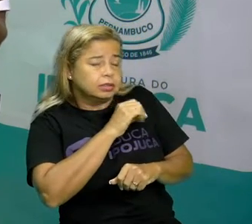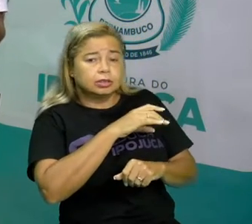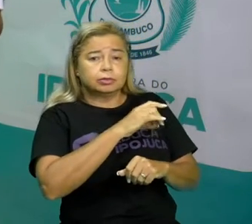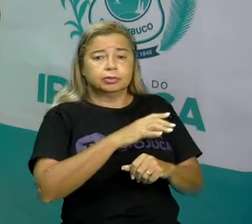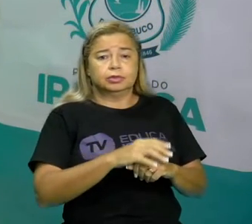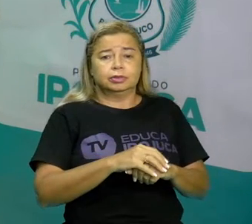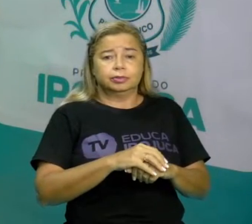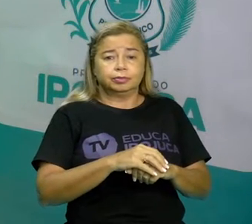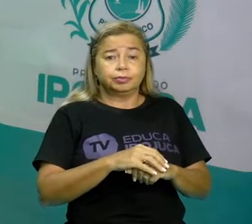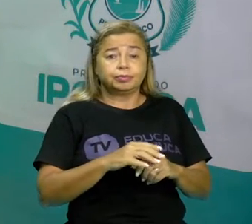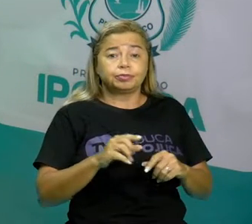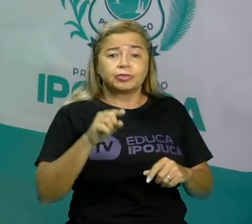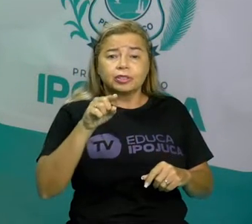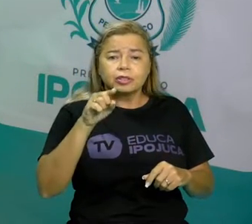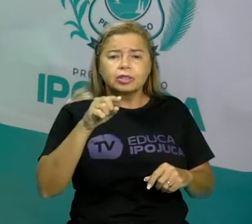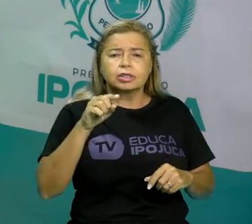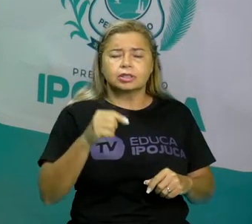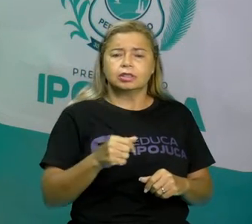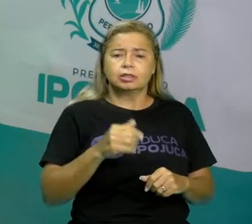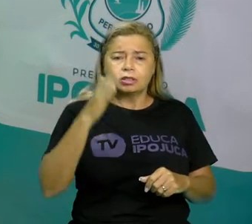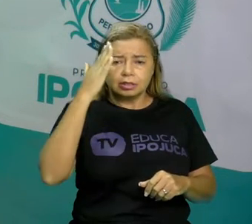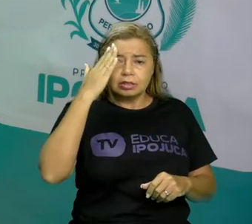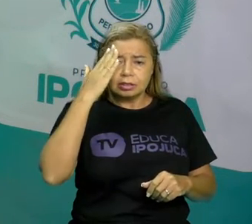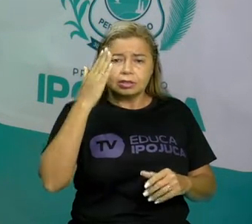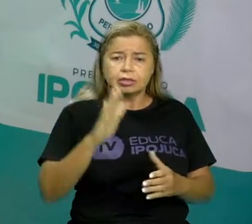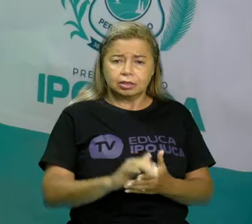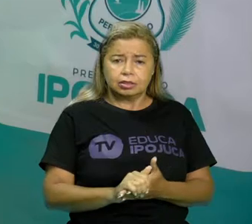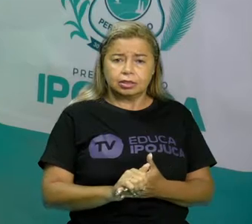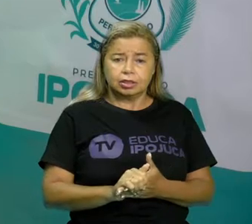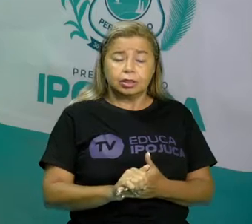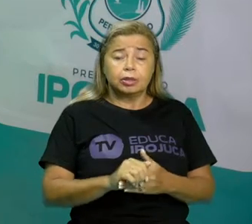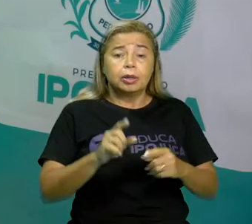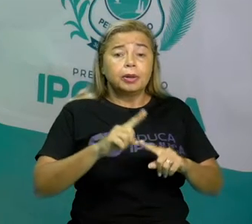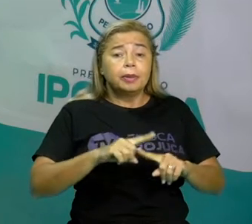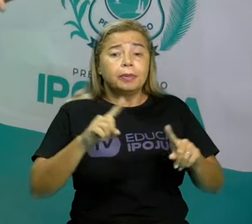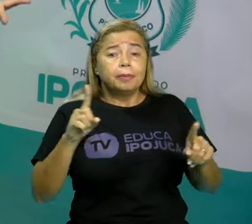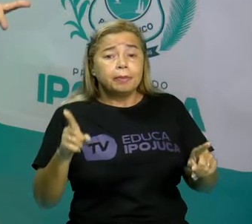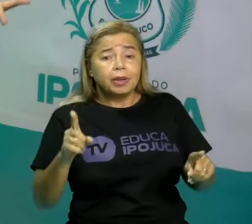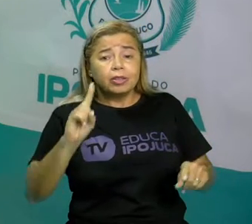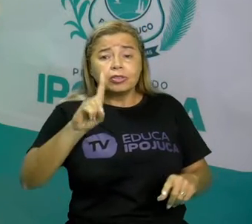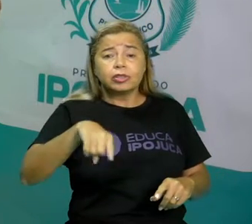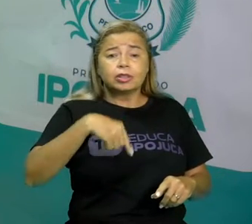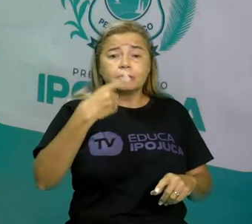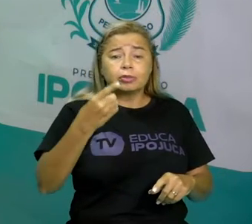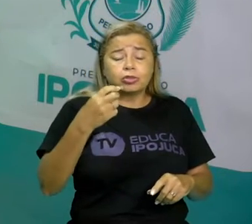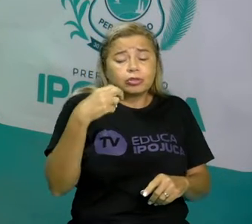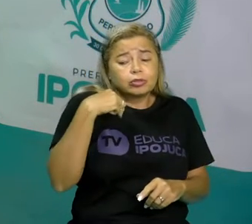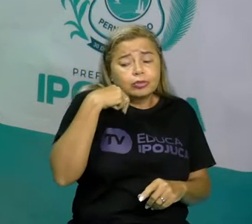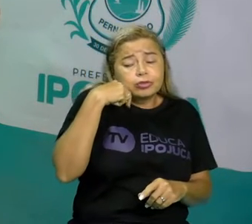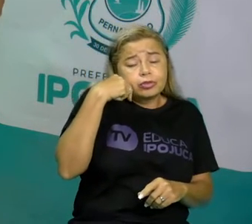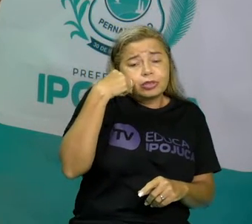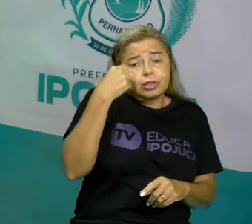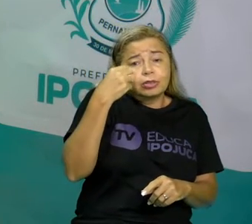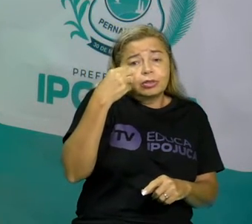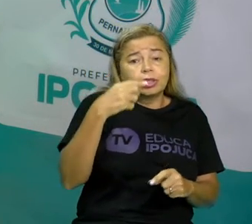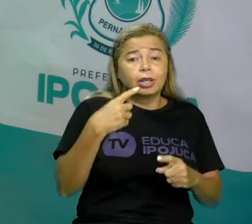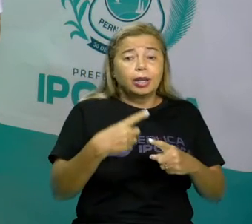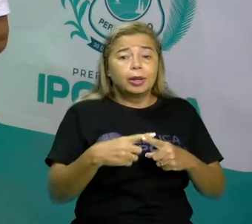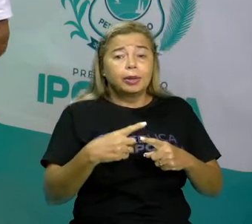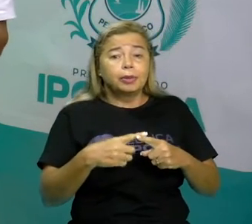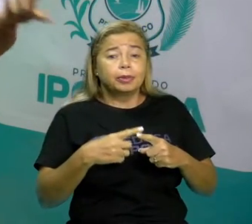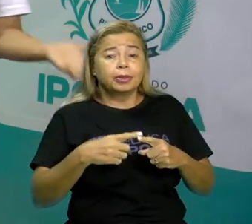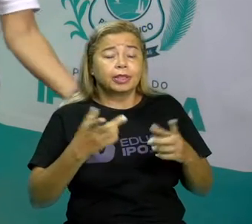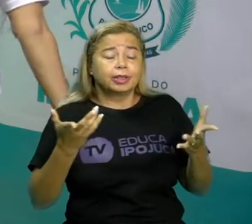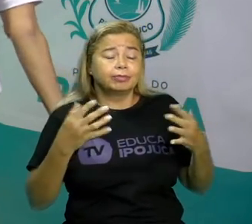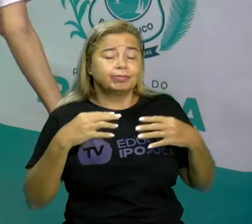Liloca, ela tinha medo e, no final, ela ficou envergonhada. Por quê? Porque não era um fantasma, era